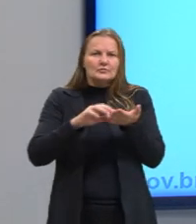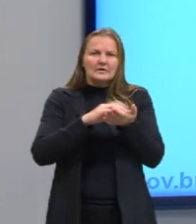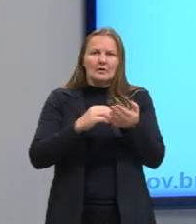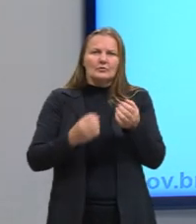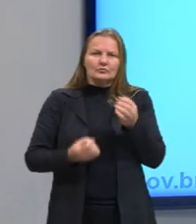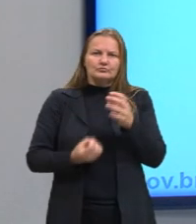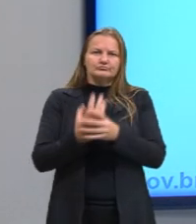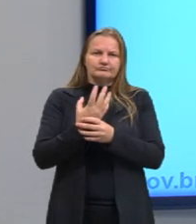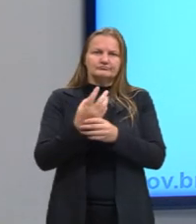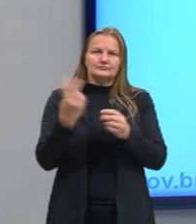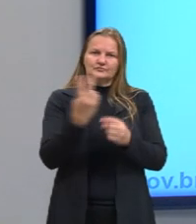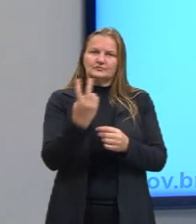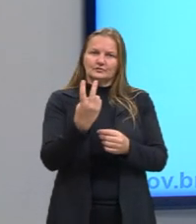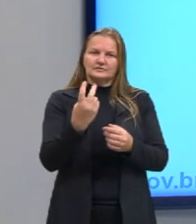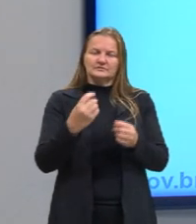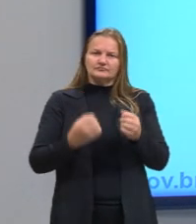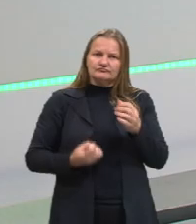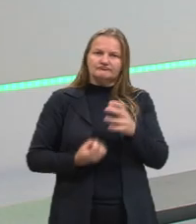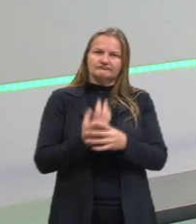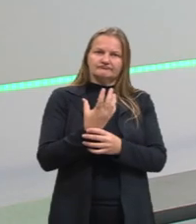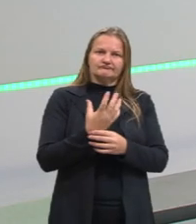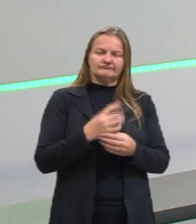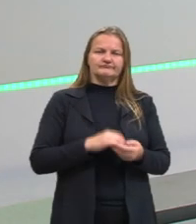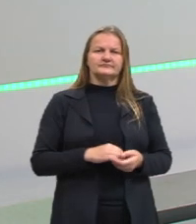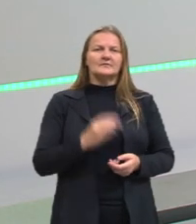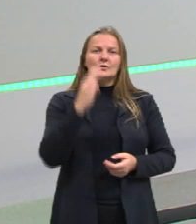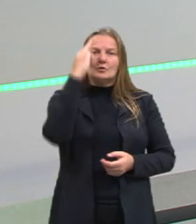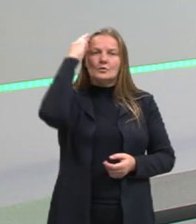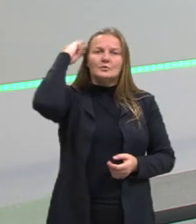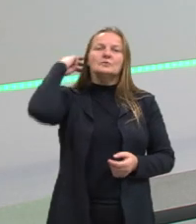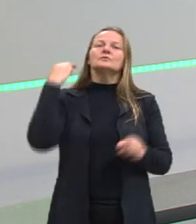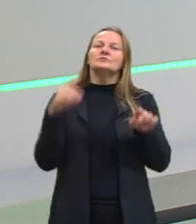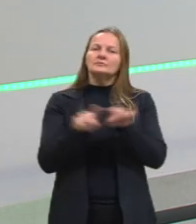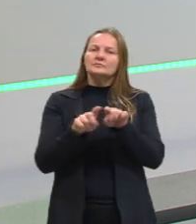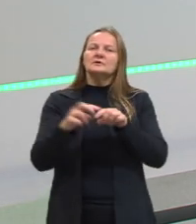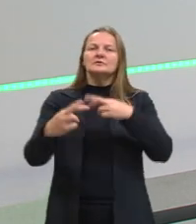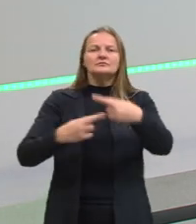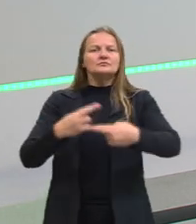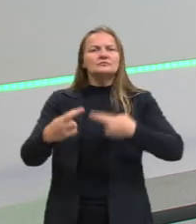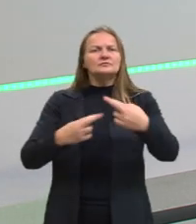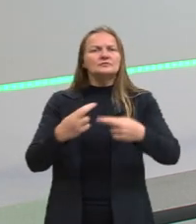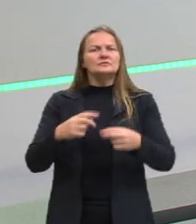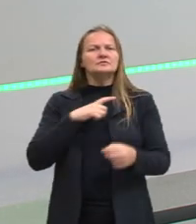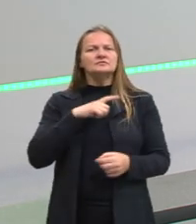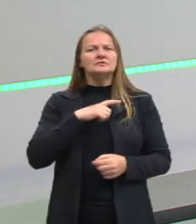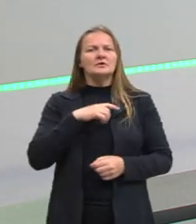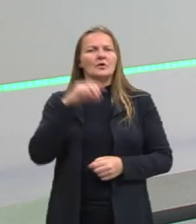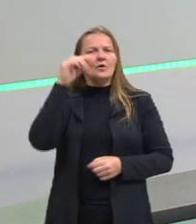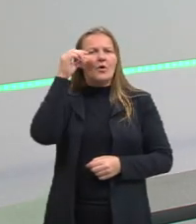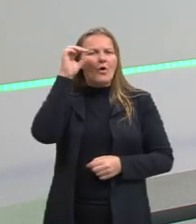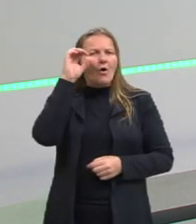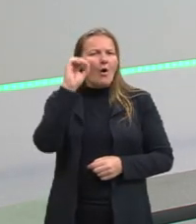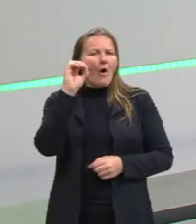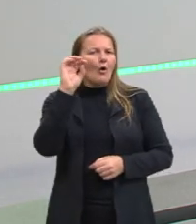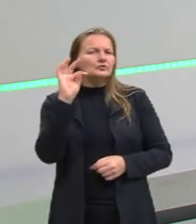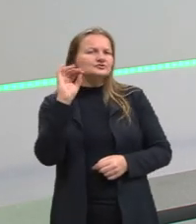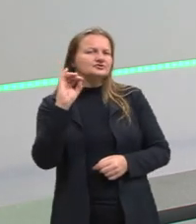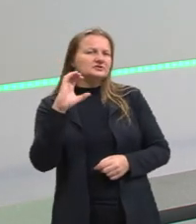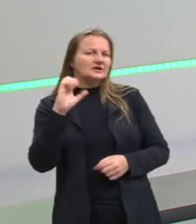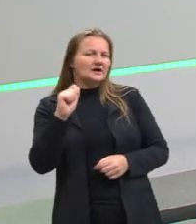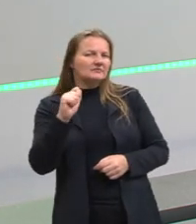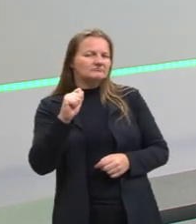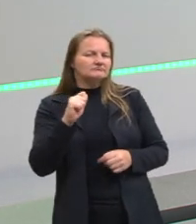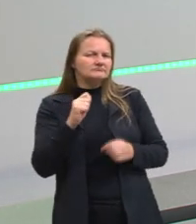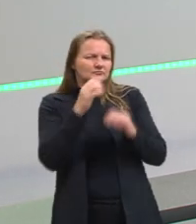pelo Leibniz, tá? O Newton, ele também tinha uma relação muito forte com a ótica, tá? Ele foi uma das primeiras